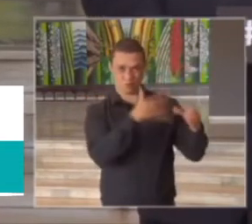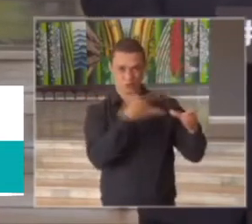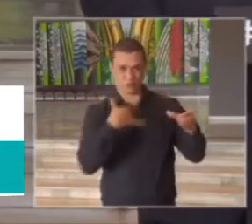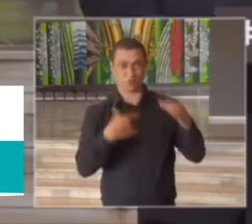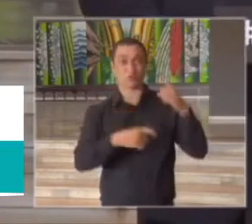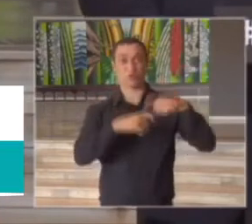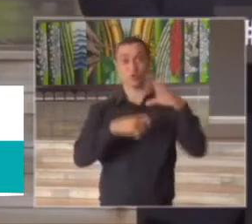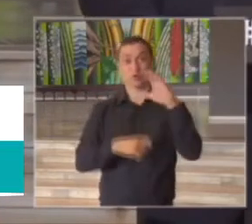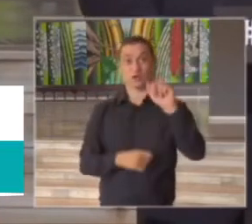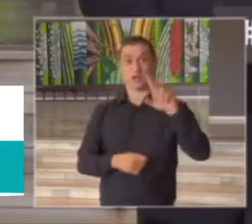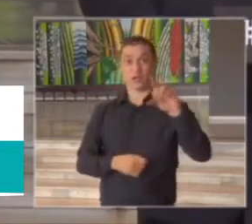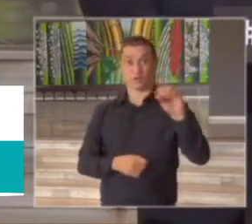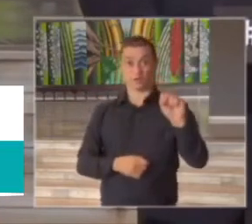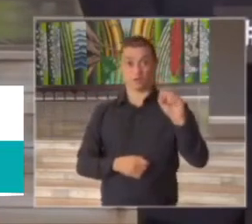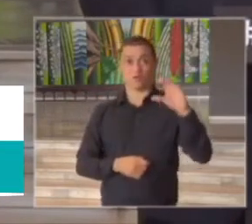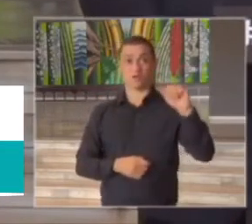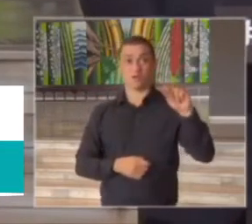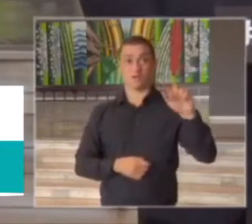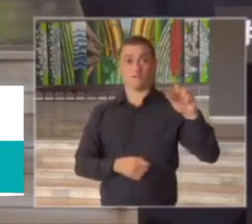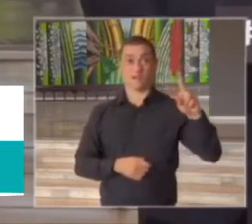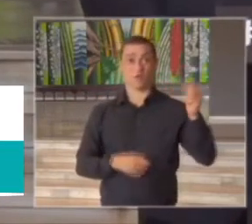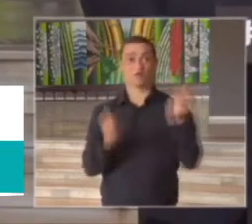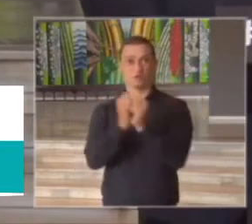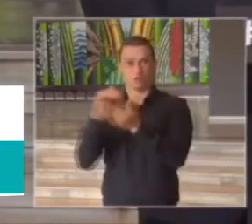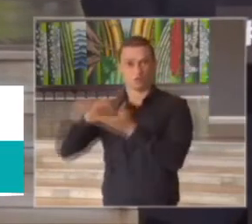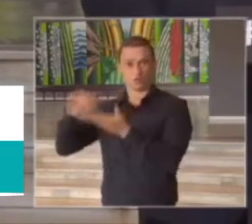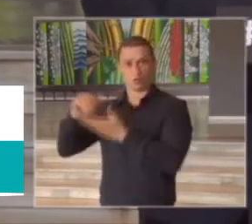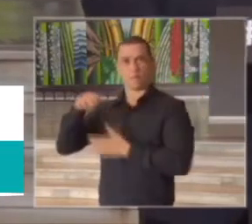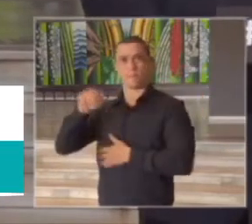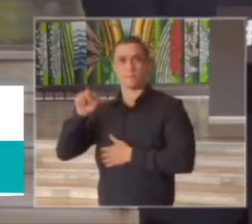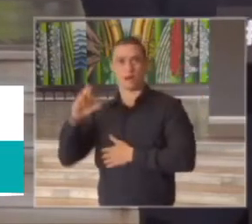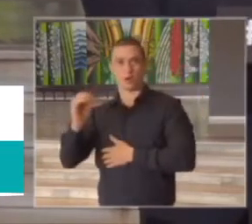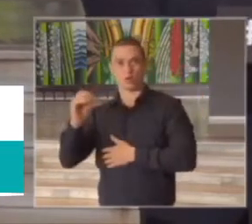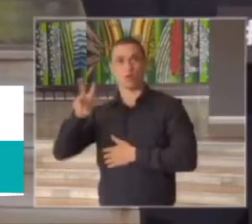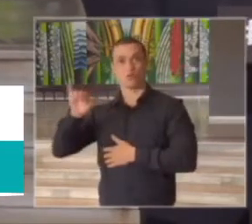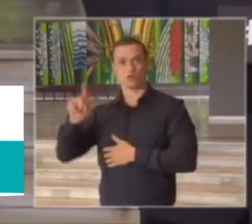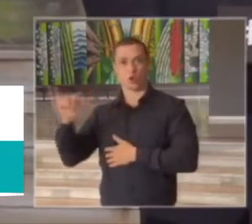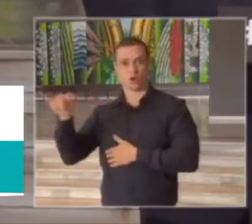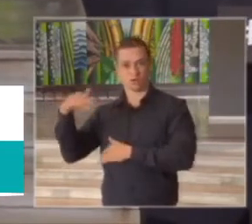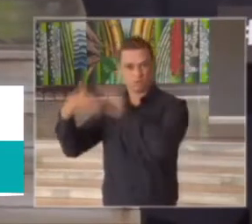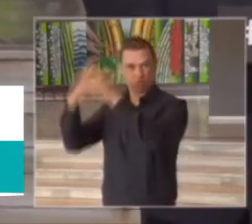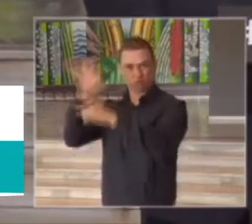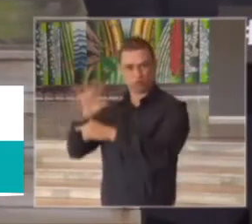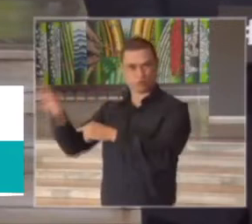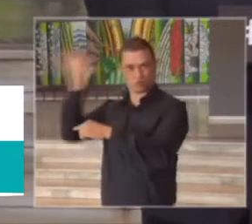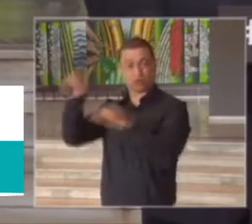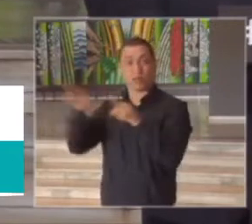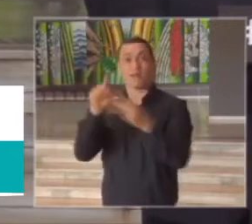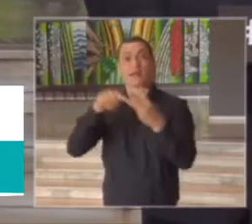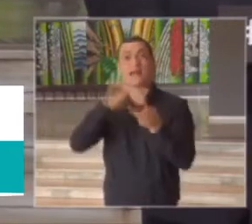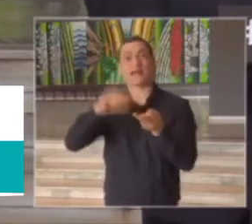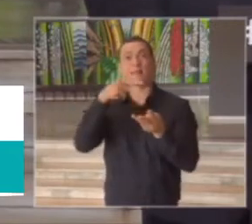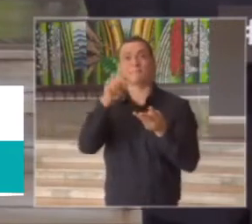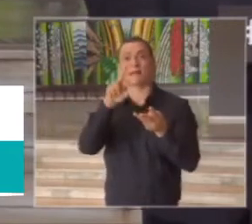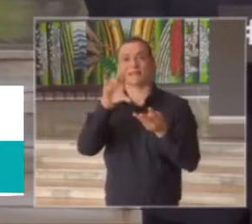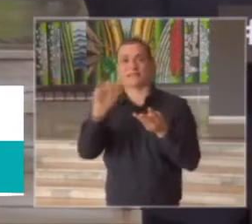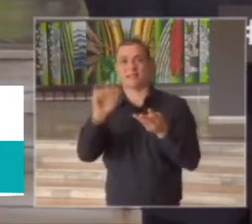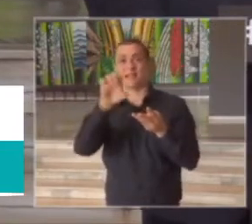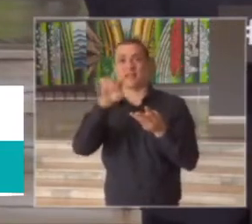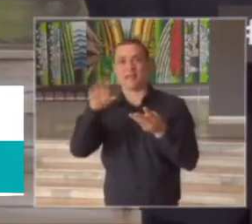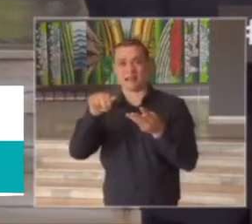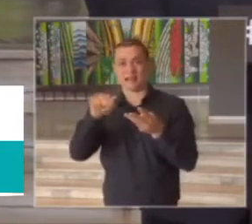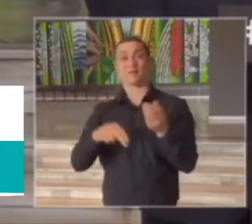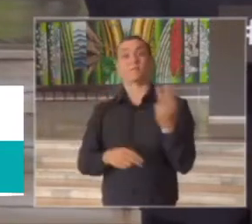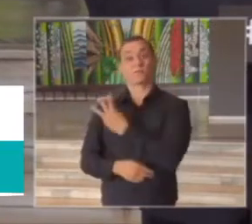regional e Patrícia Helen secretário de desenvolvimento econômico vão apresentar quais são essas duas regiões que terão que dar um passo atrás